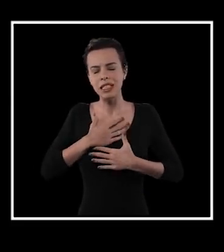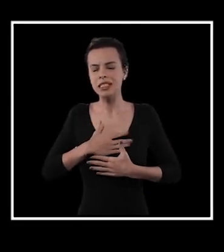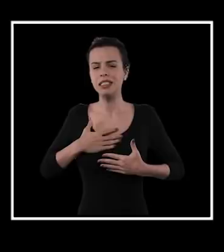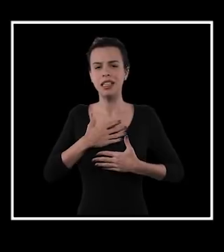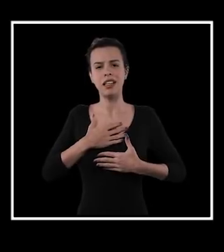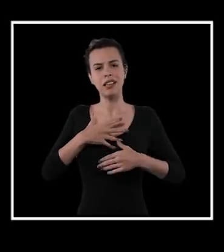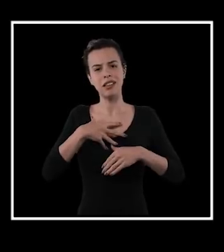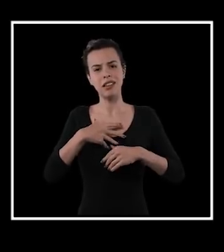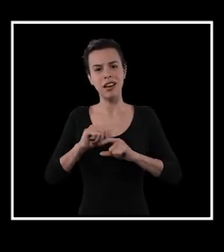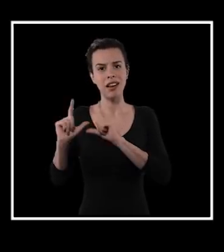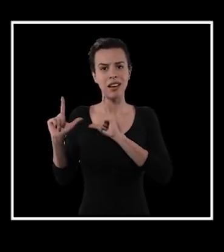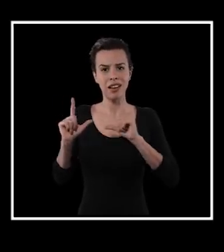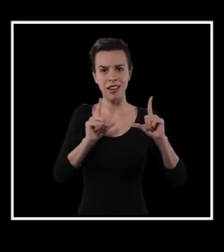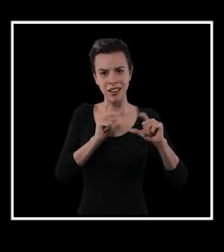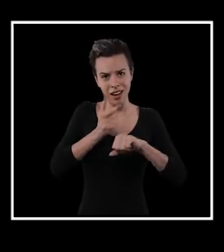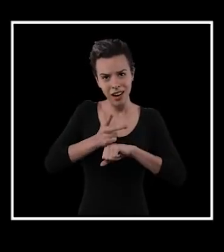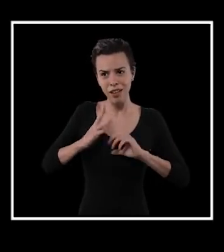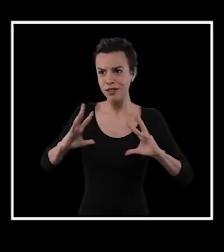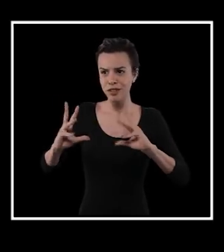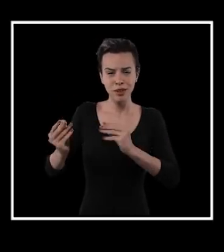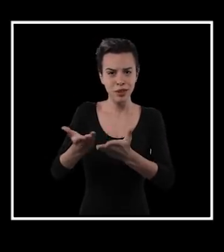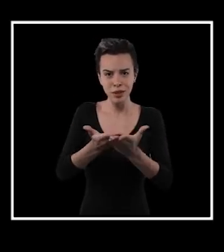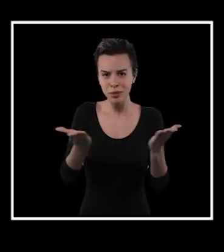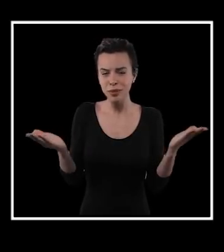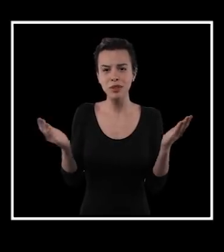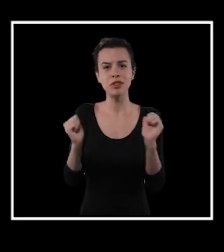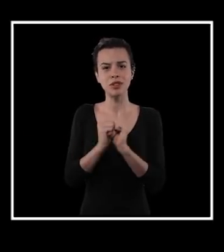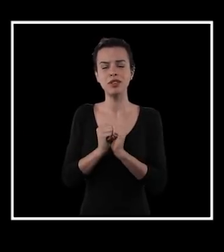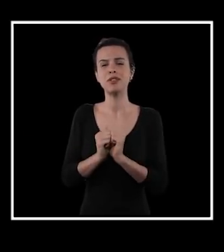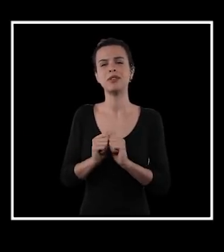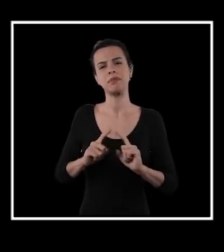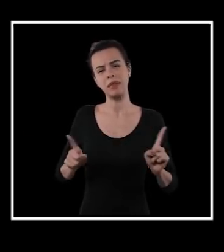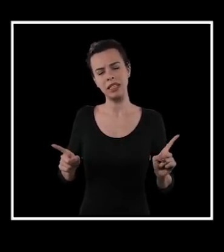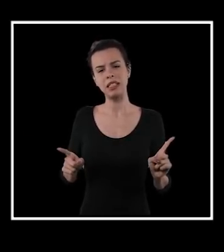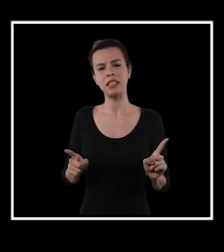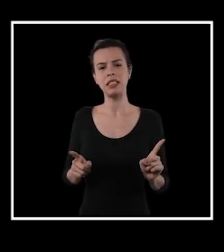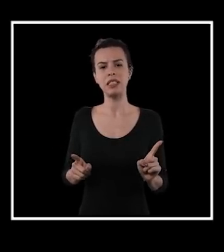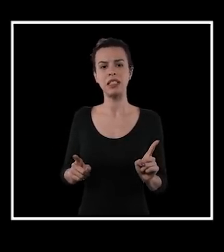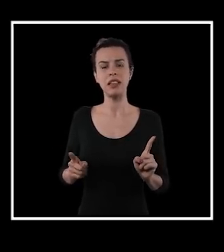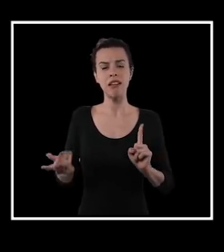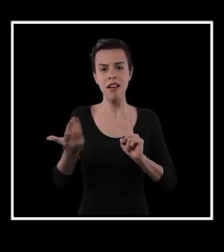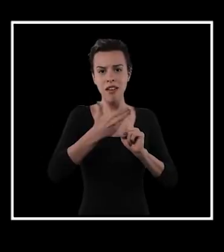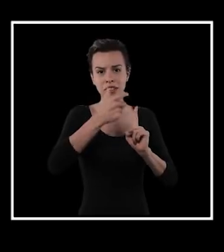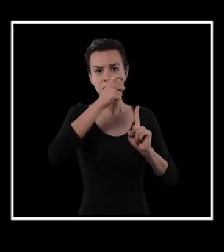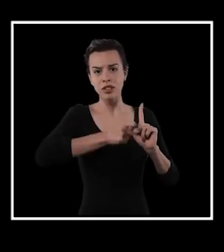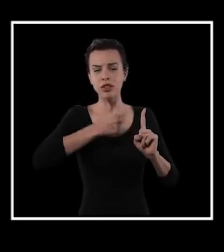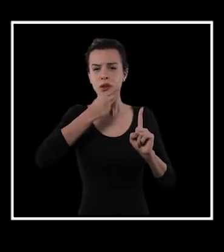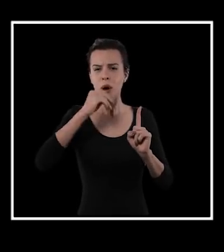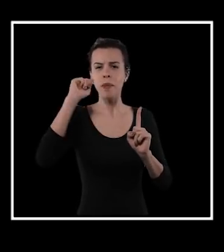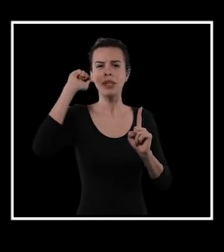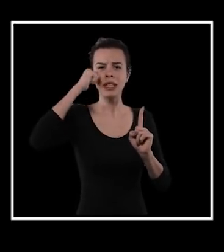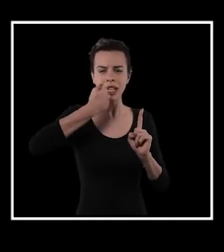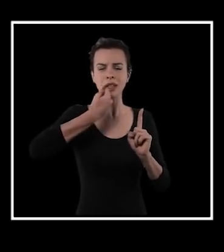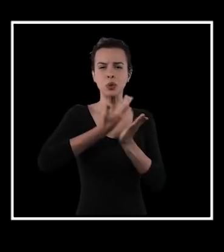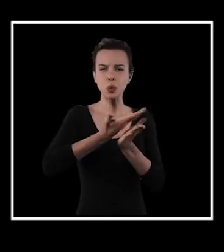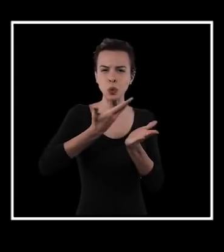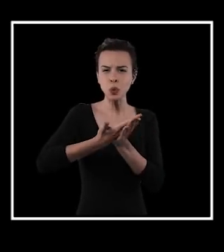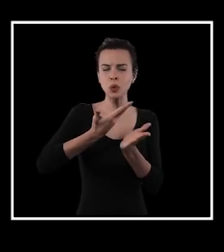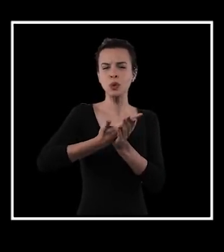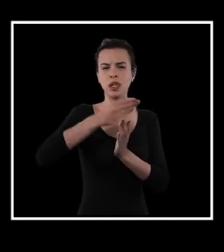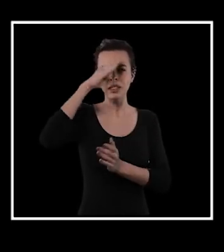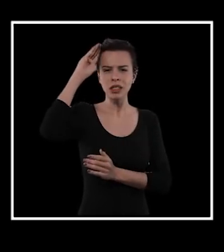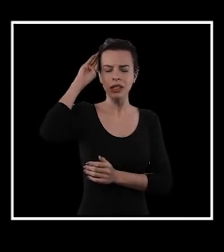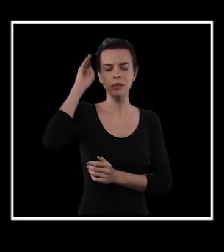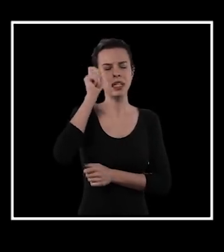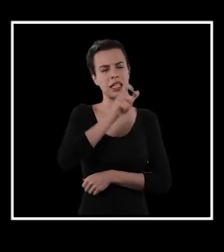Muito prazer poder estar compartilhando uma live, não só com você, todo mundo aqui, lógico, mas enfim, quanto a referência de um homem negro intelectual,